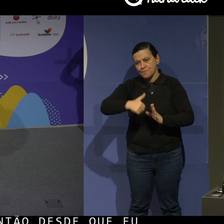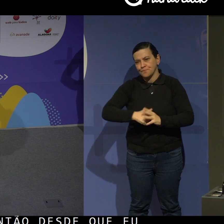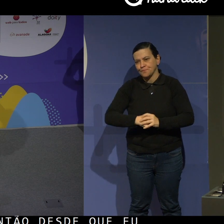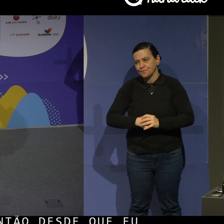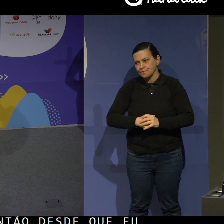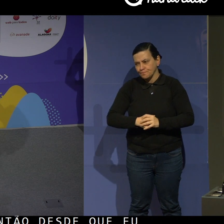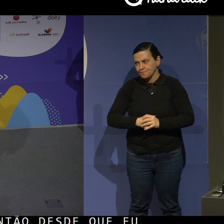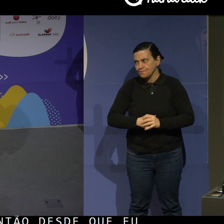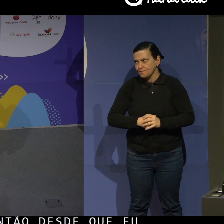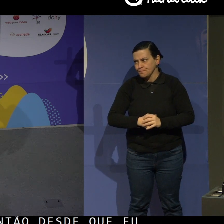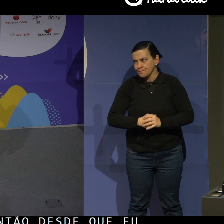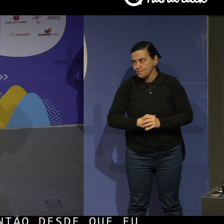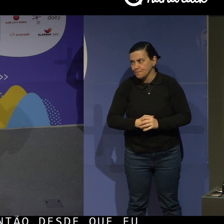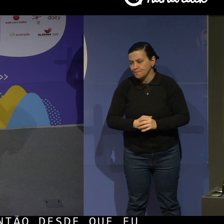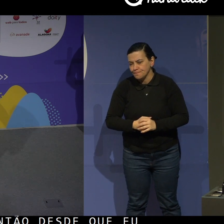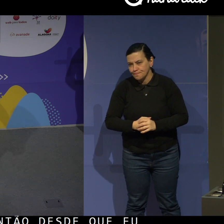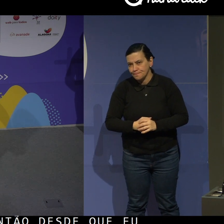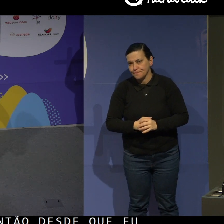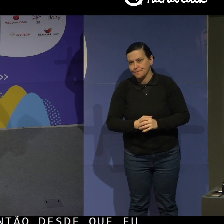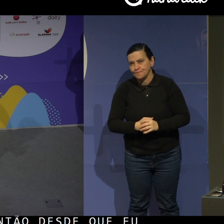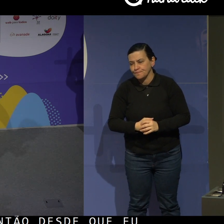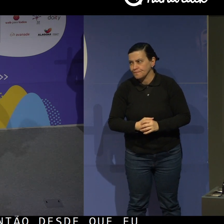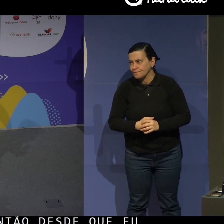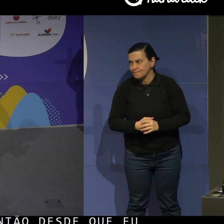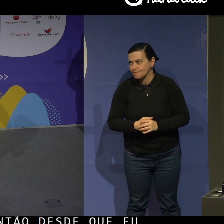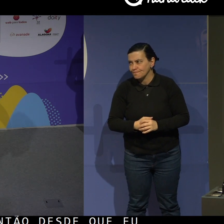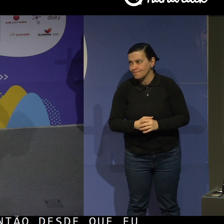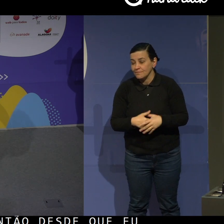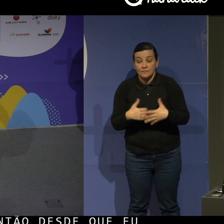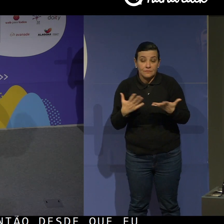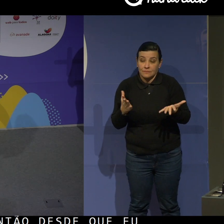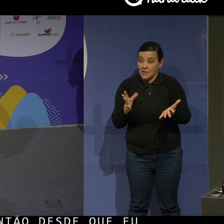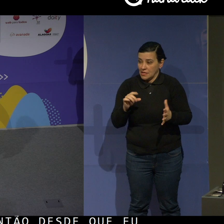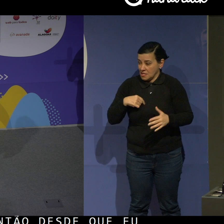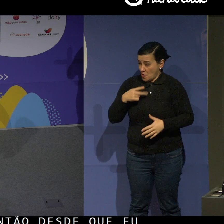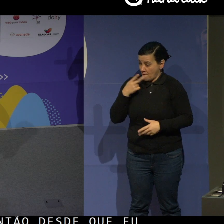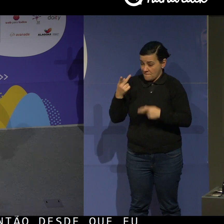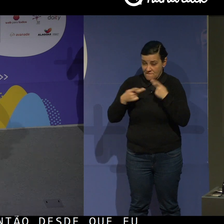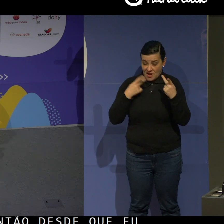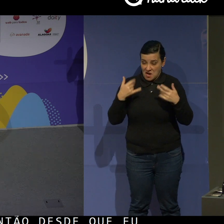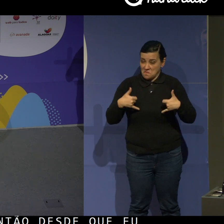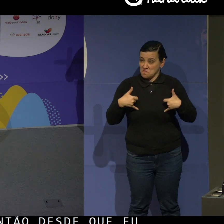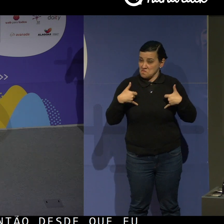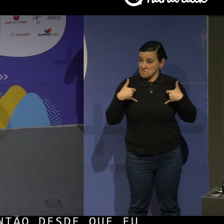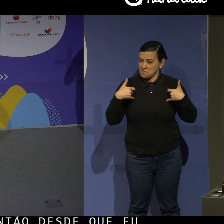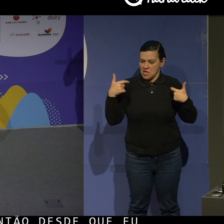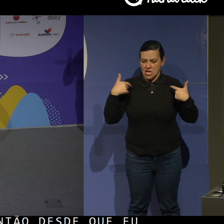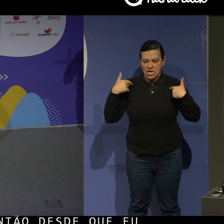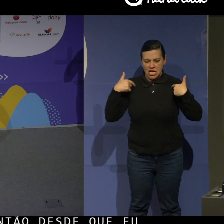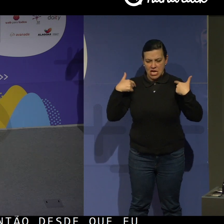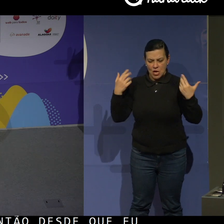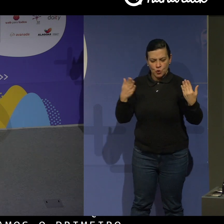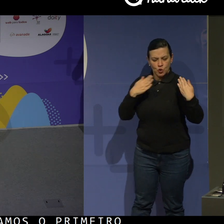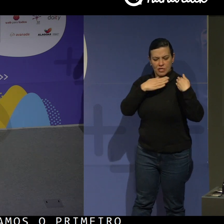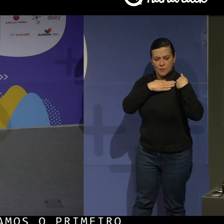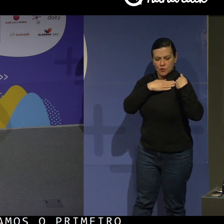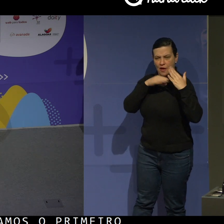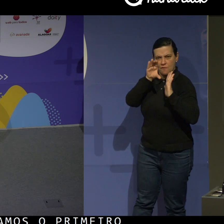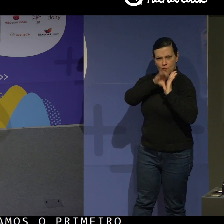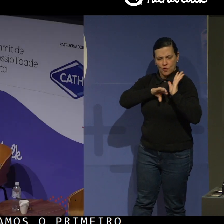Seria muita prepotência, arrogância da minha parte dizer que eu sou 100% responsável por esse currículo.